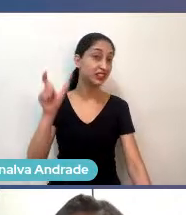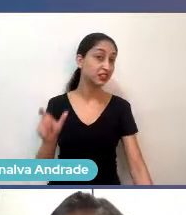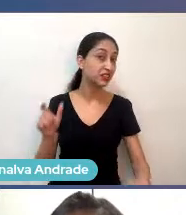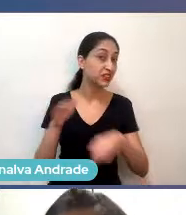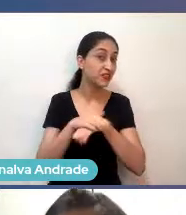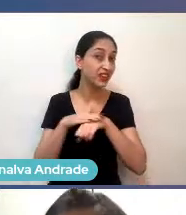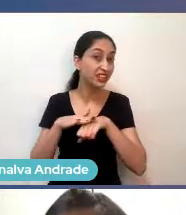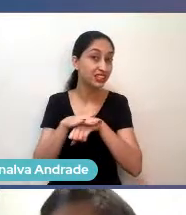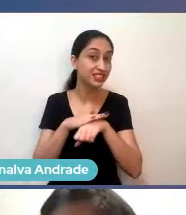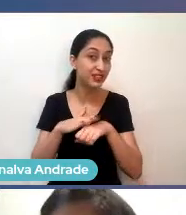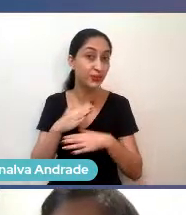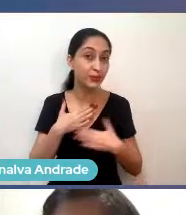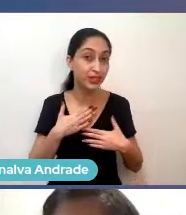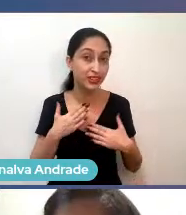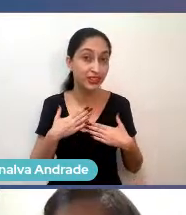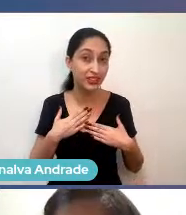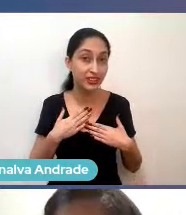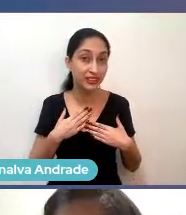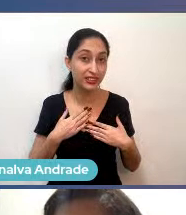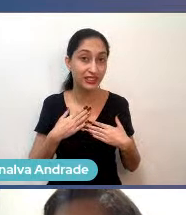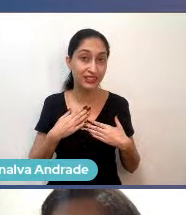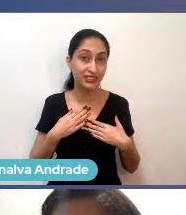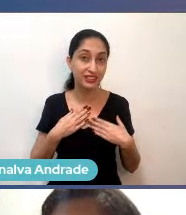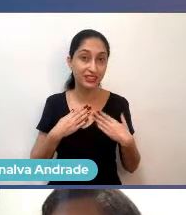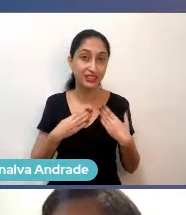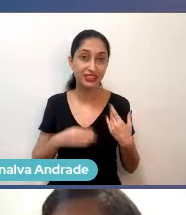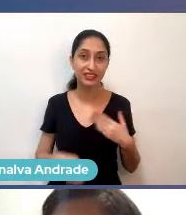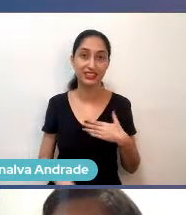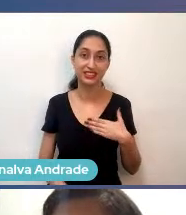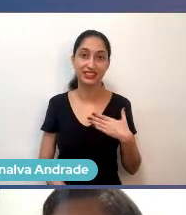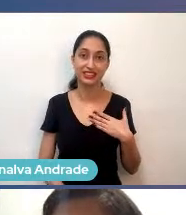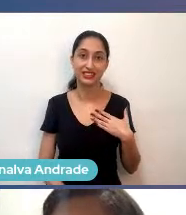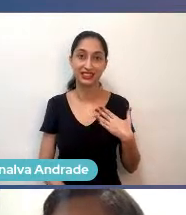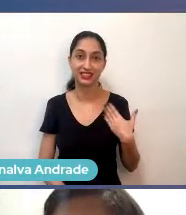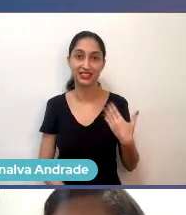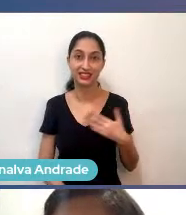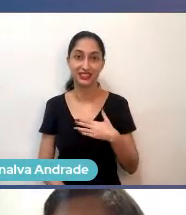Tem jeito, não vejo nada, porque eu estou aqui em bastidores.